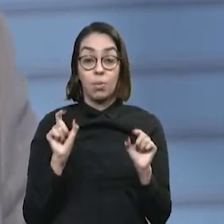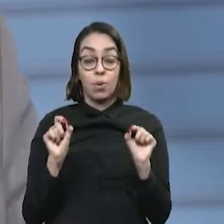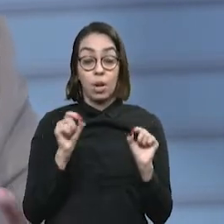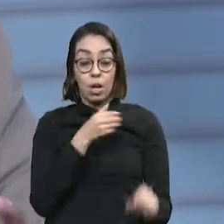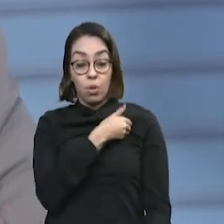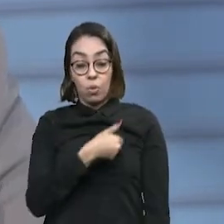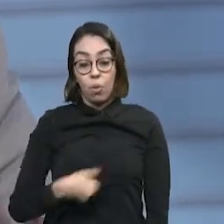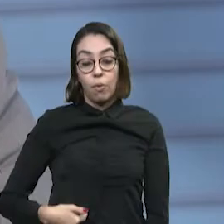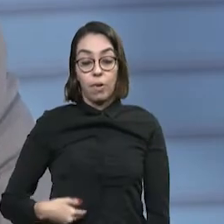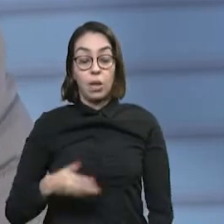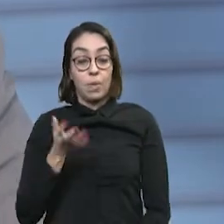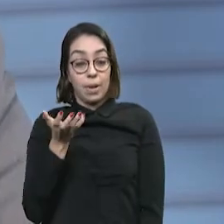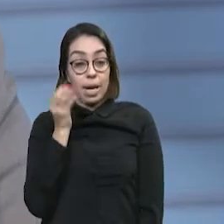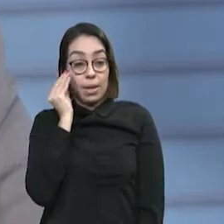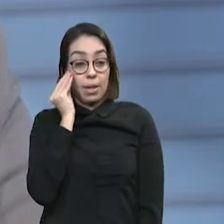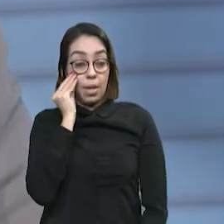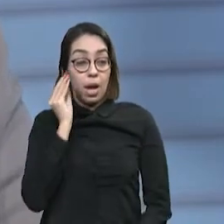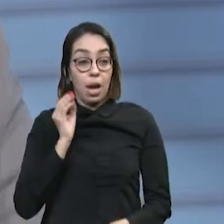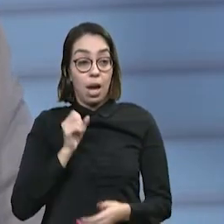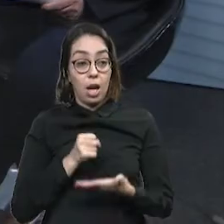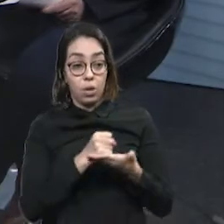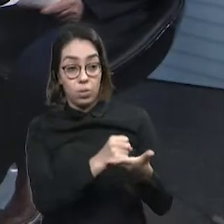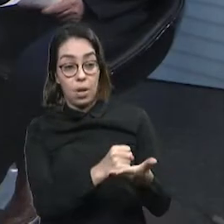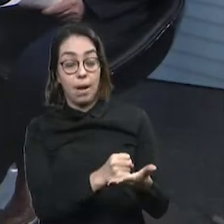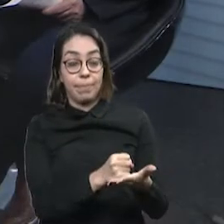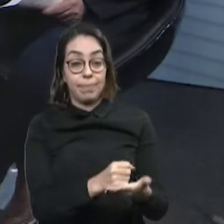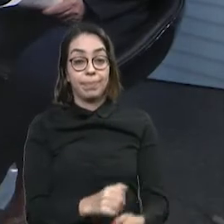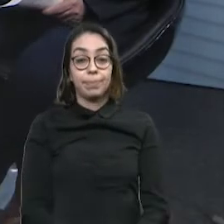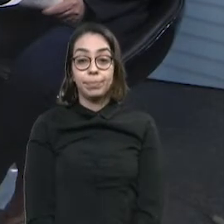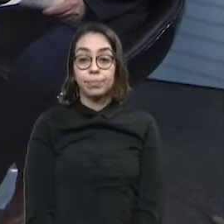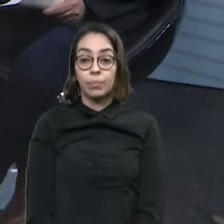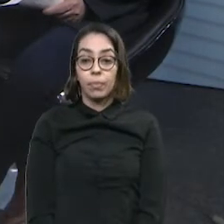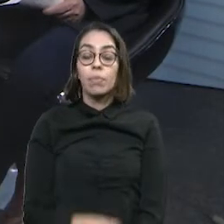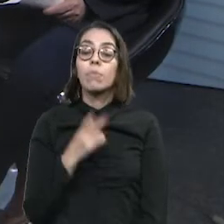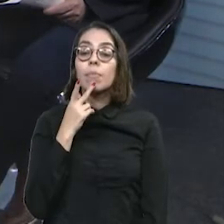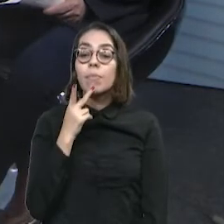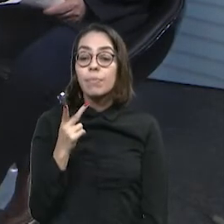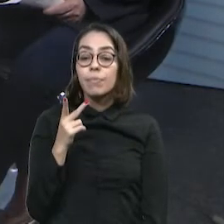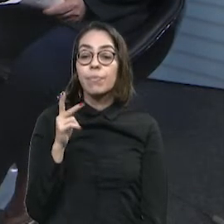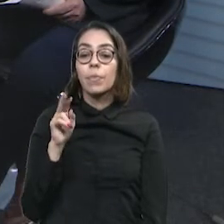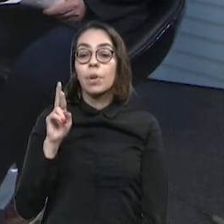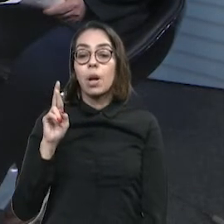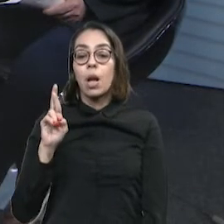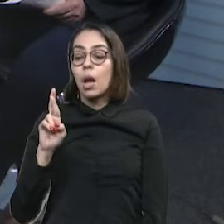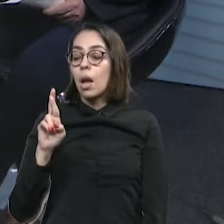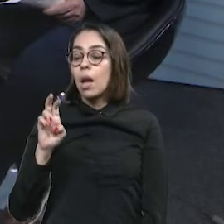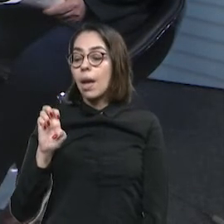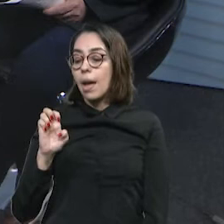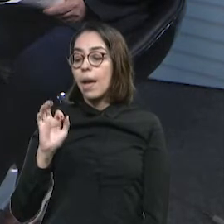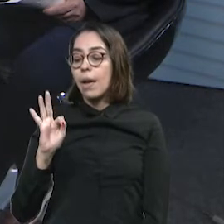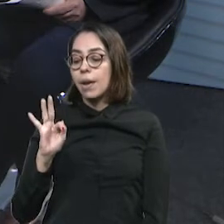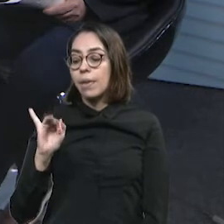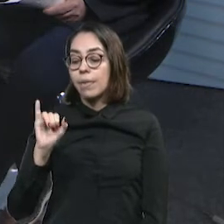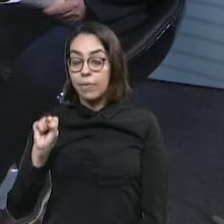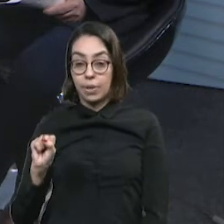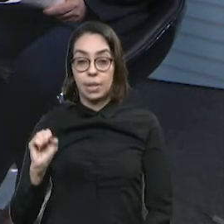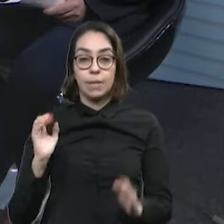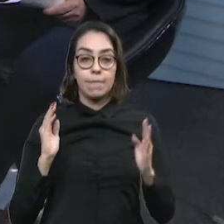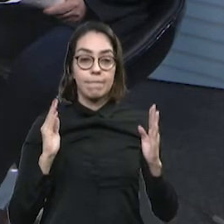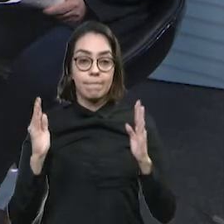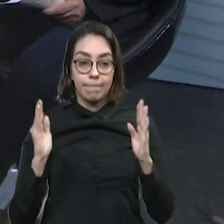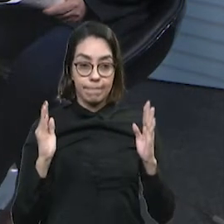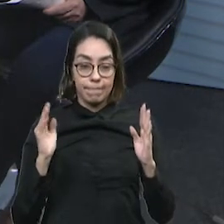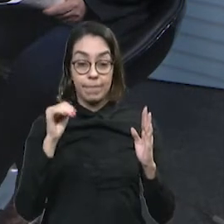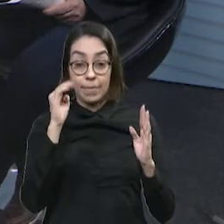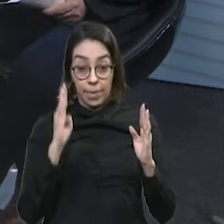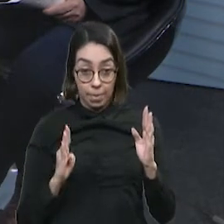governo de executar estão Por isso que eu disse aqui, Ailton e Moisés, que o Refis em médio prazo neste país vai precisar